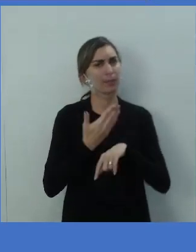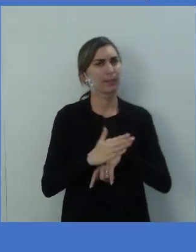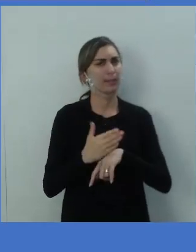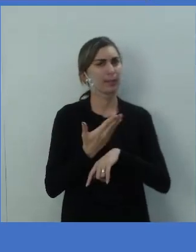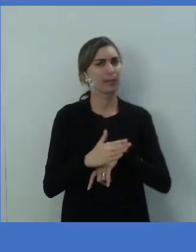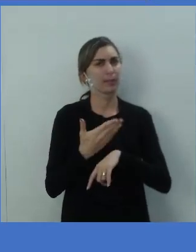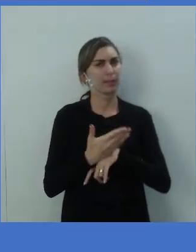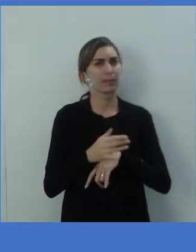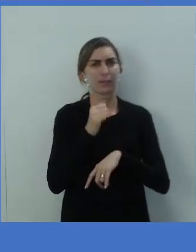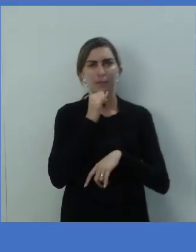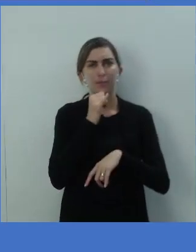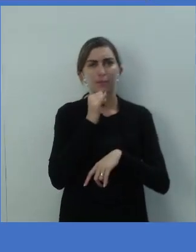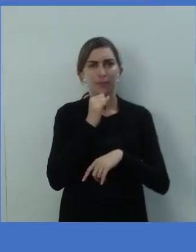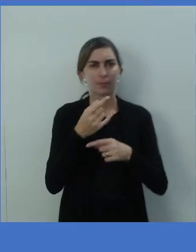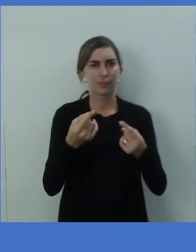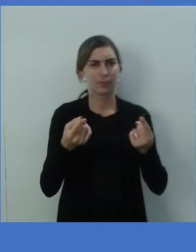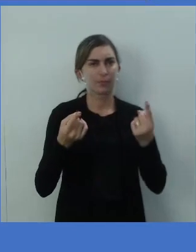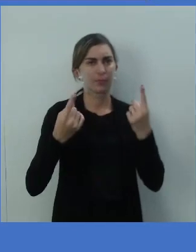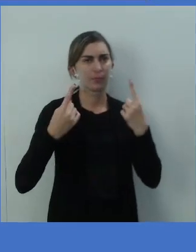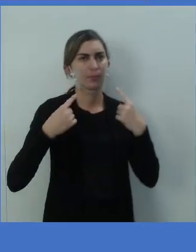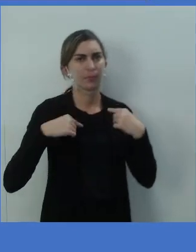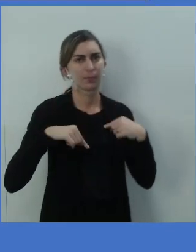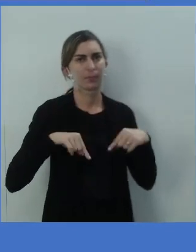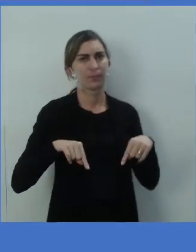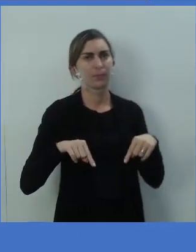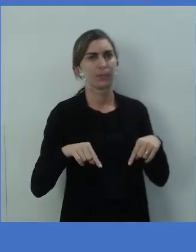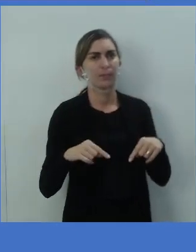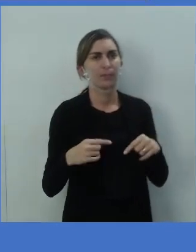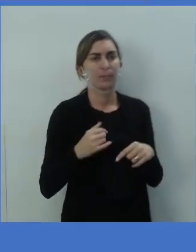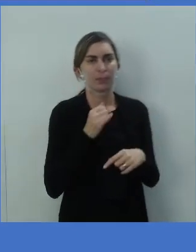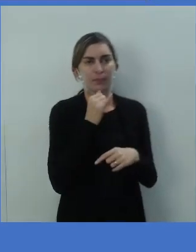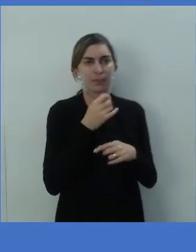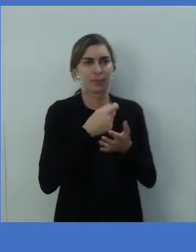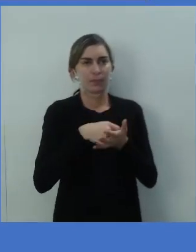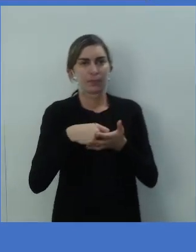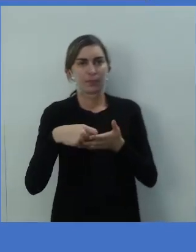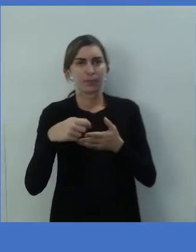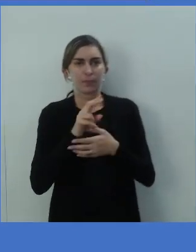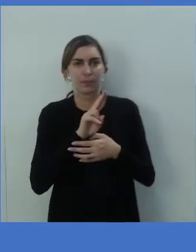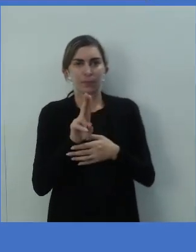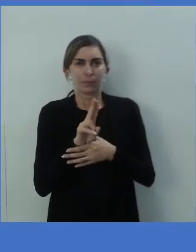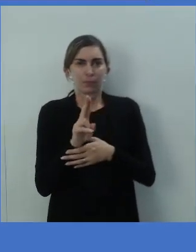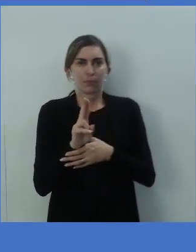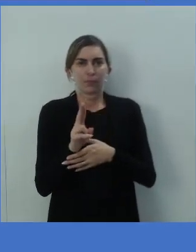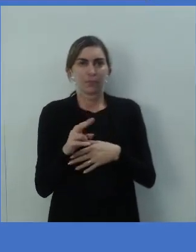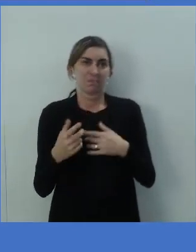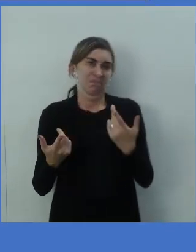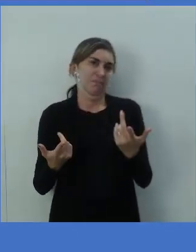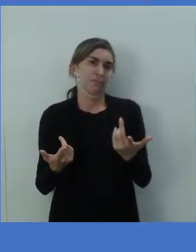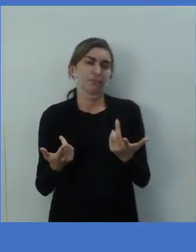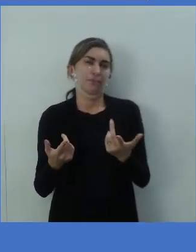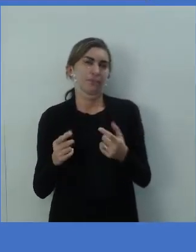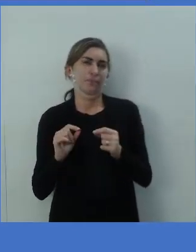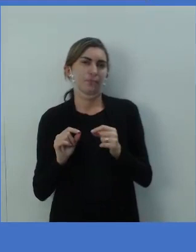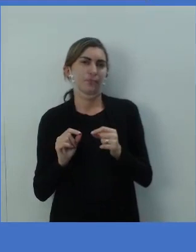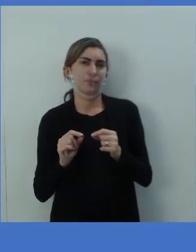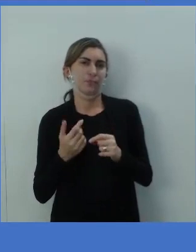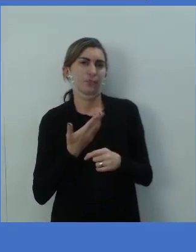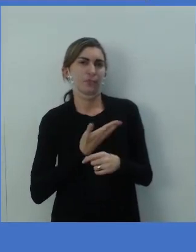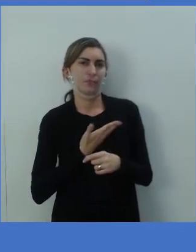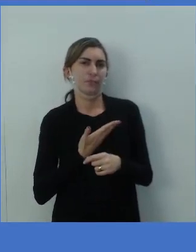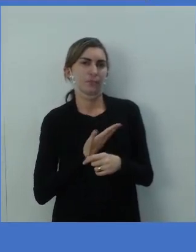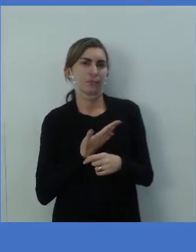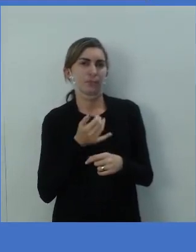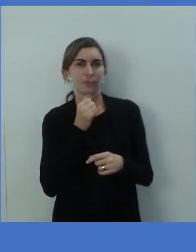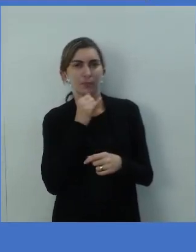exemplo que tem aí embaixo, né? Você pode escrever o nome de seu friend, por exemplo. com o seu amigo, por